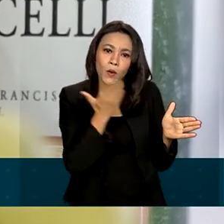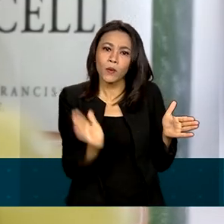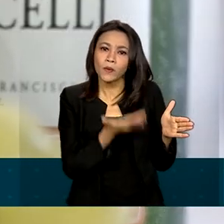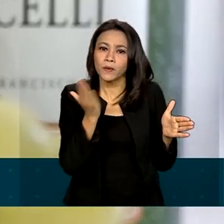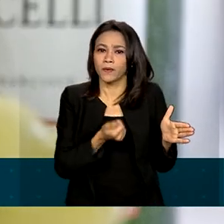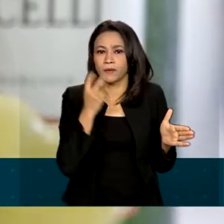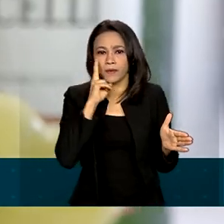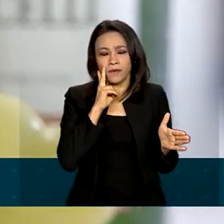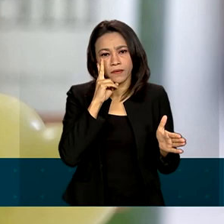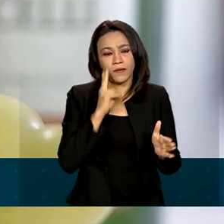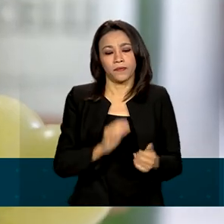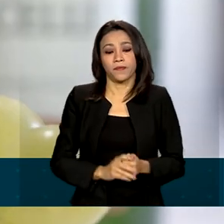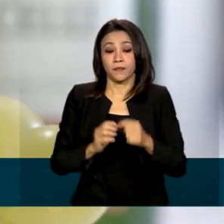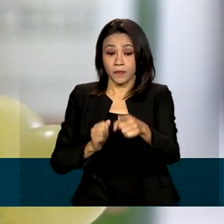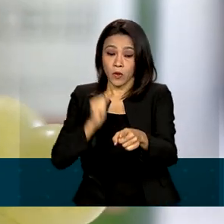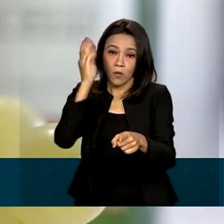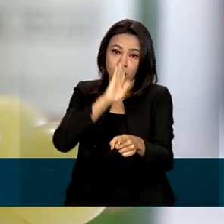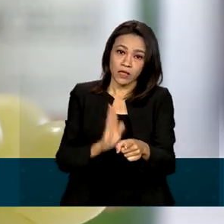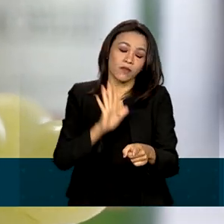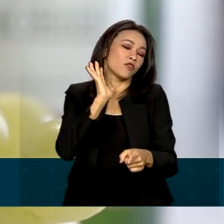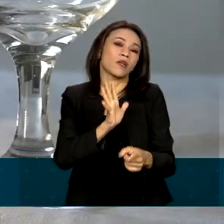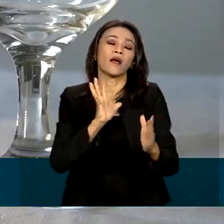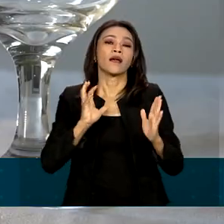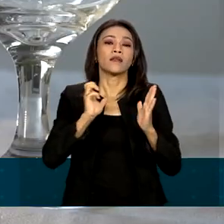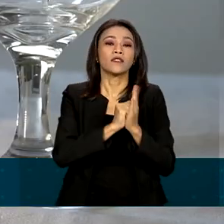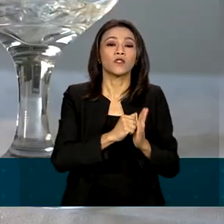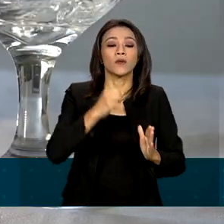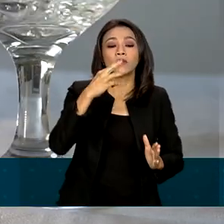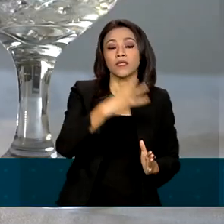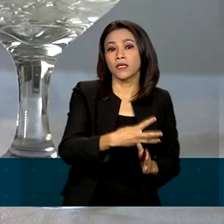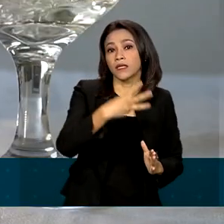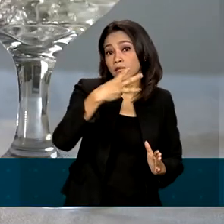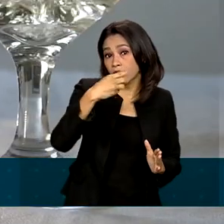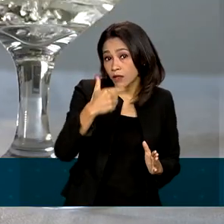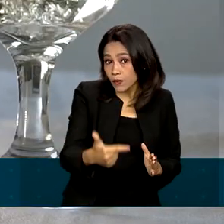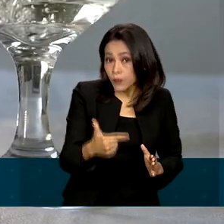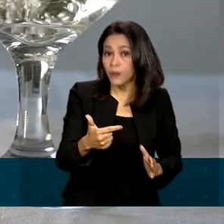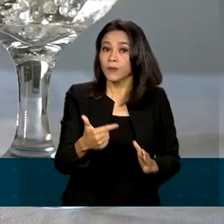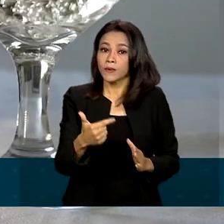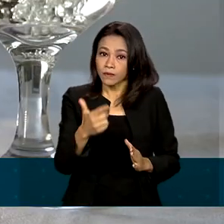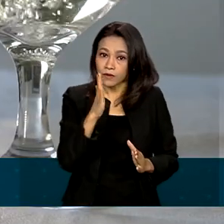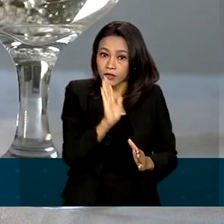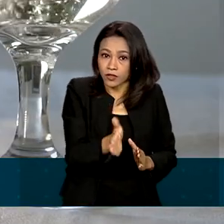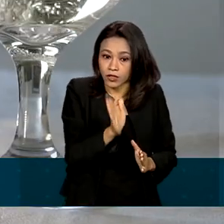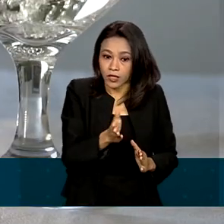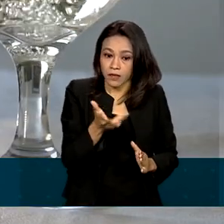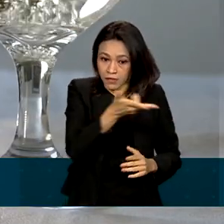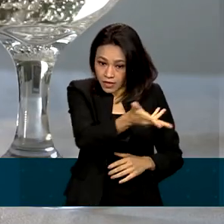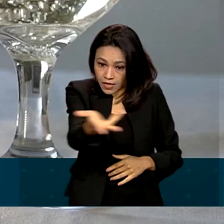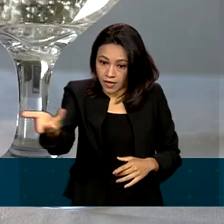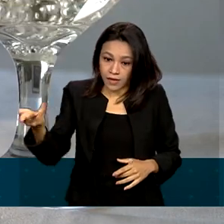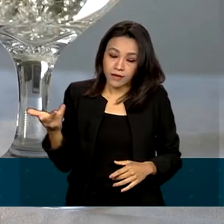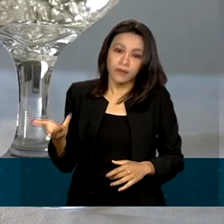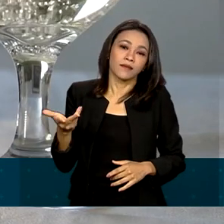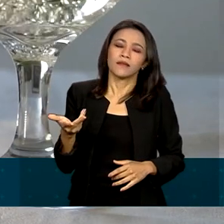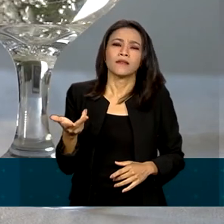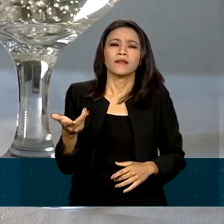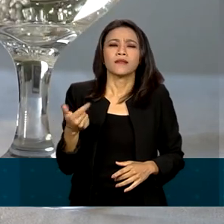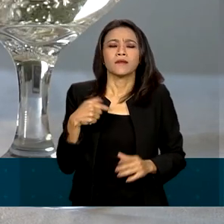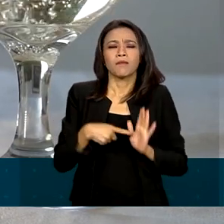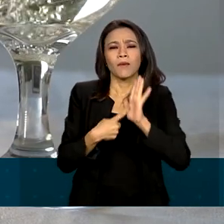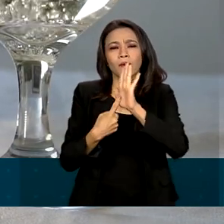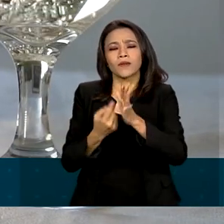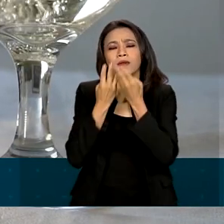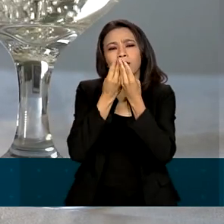O Brasil já registrou 32 denominações de origem para aqueles produtos que apresentam uma